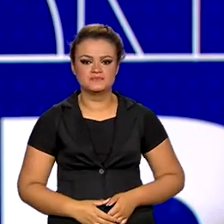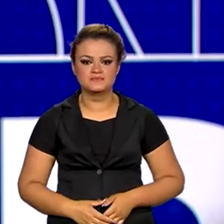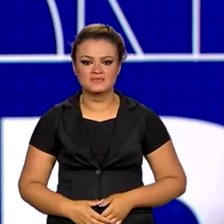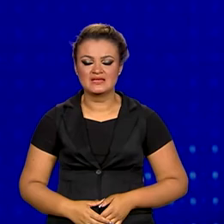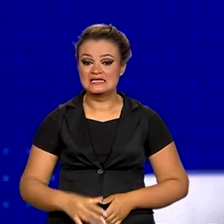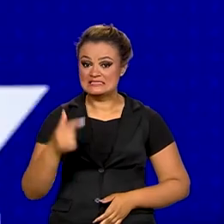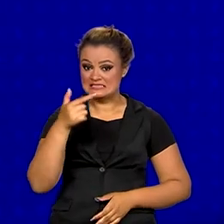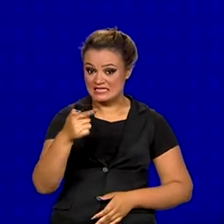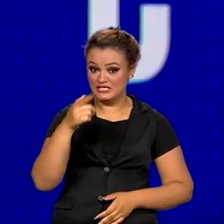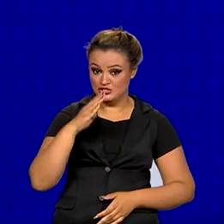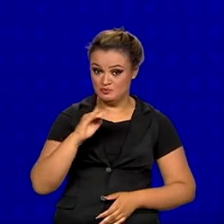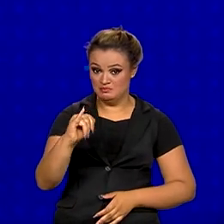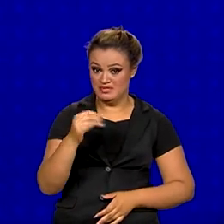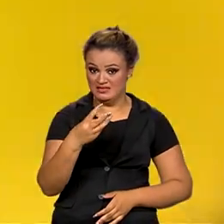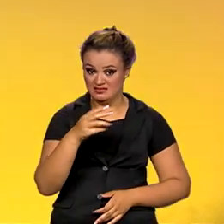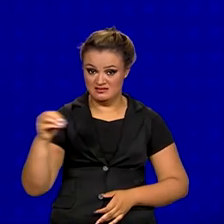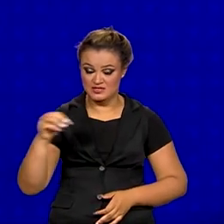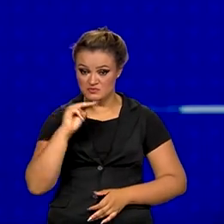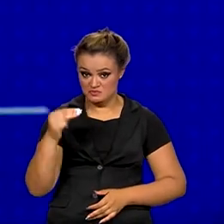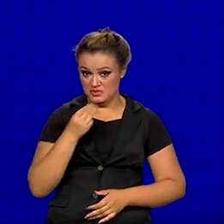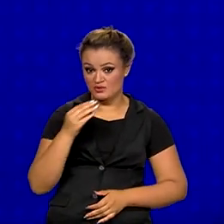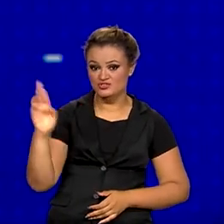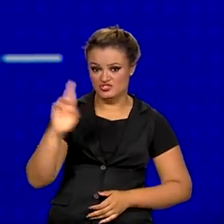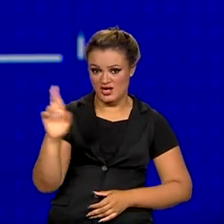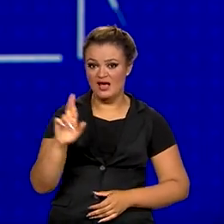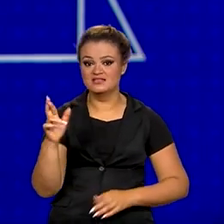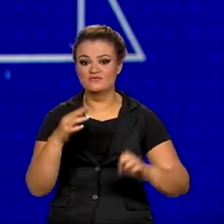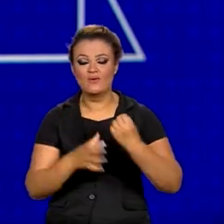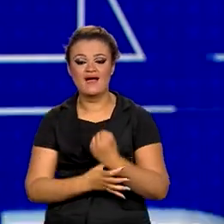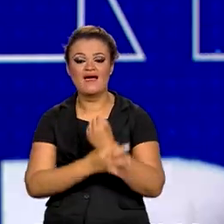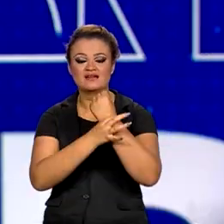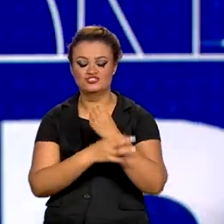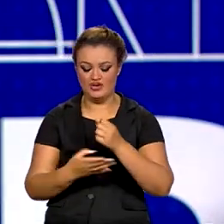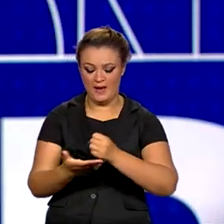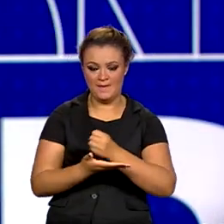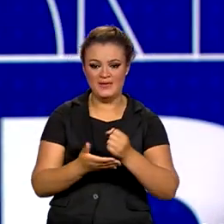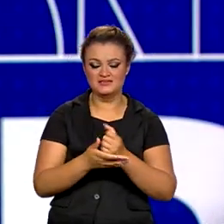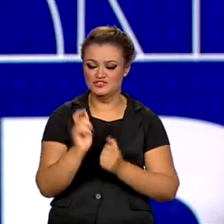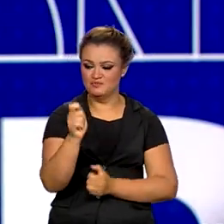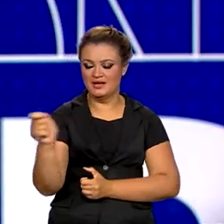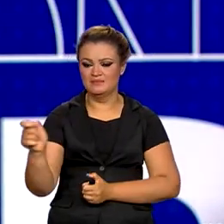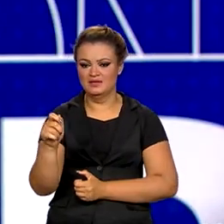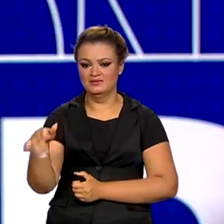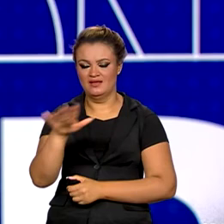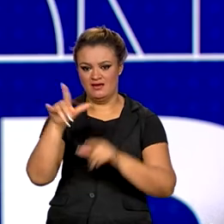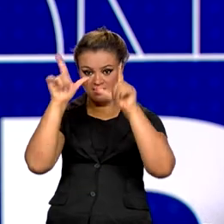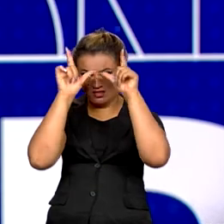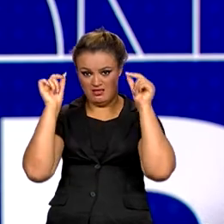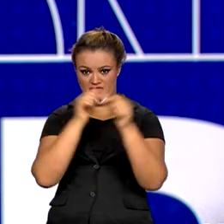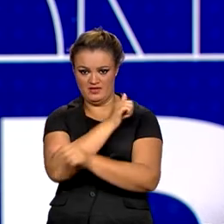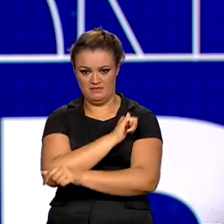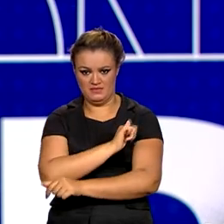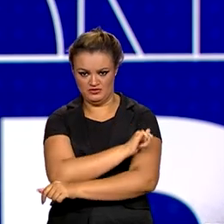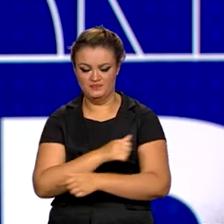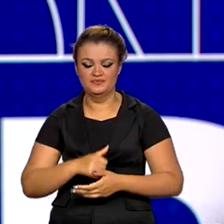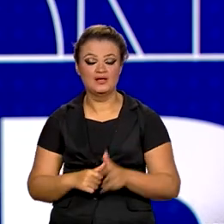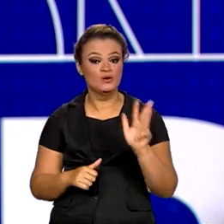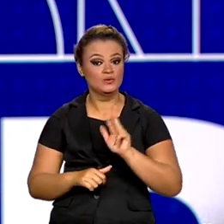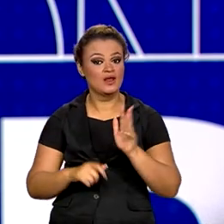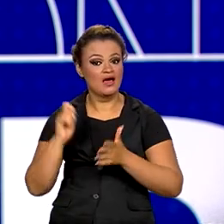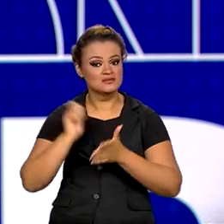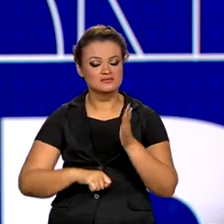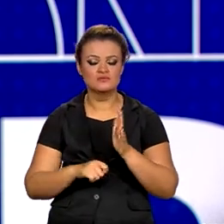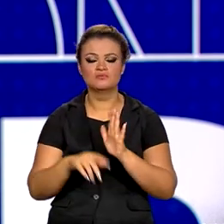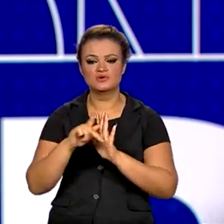Sete bilhões e trezentos milhões de reais vão garantir o piso da enfermagem. O presidente Lula assinou o projeto de lei